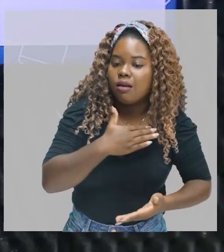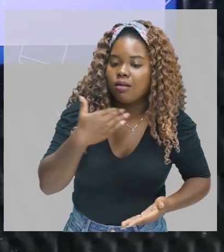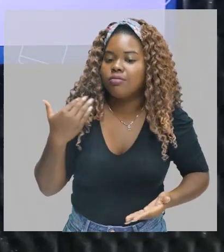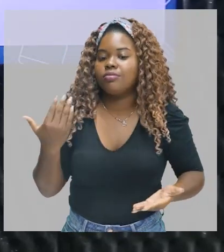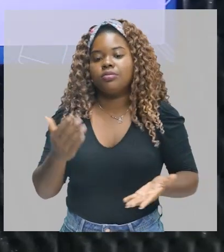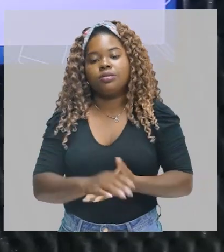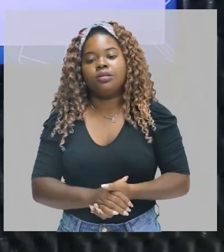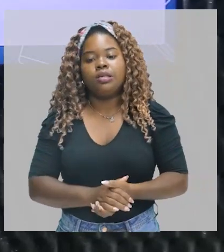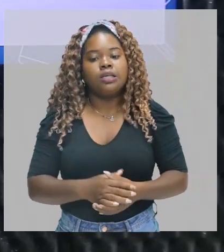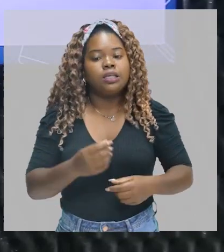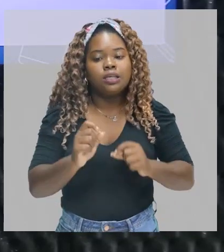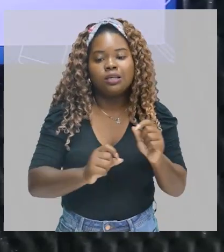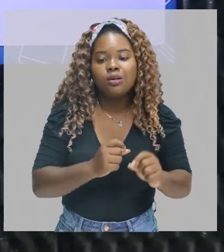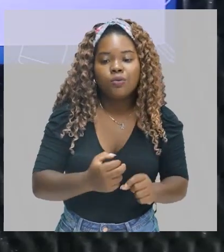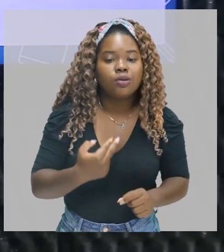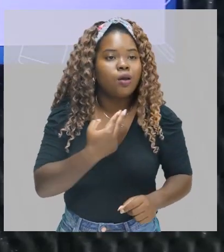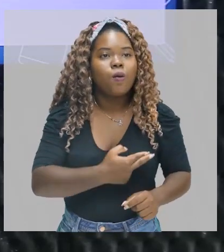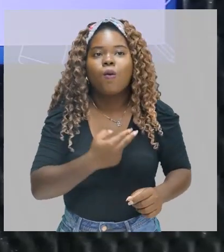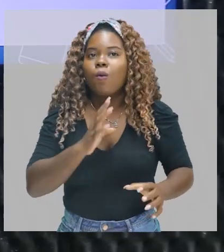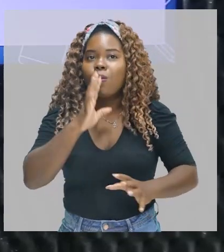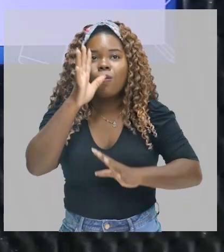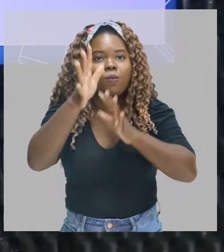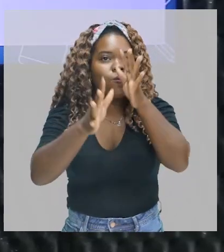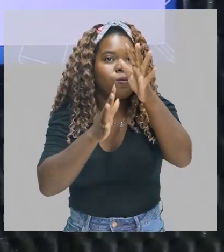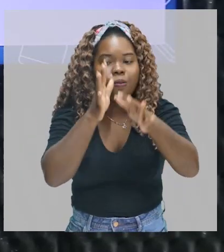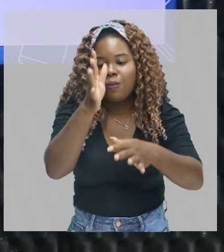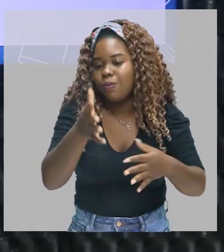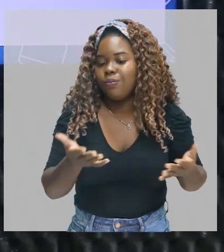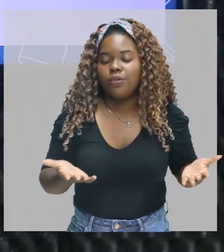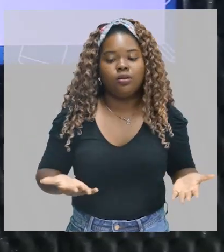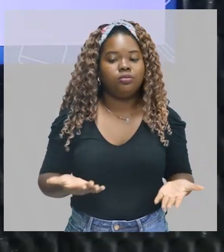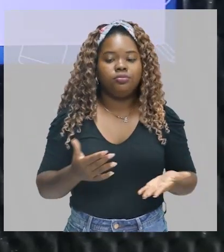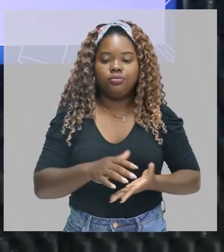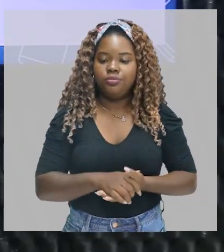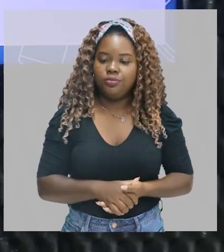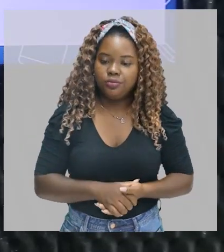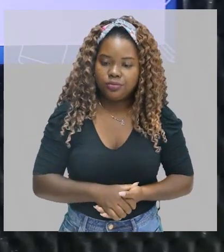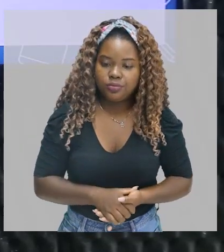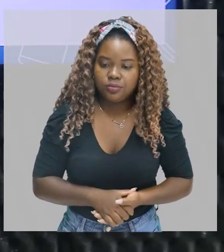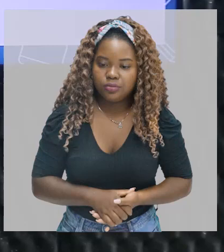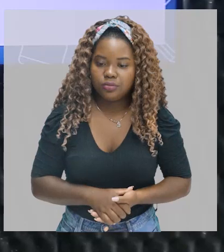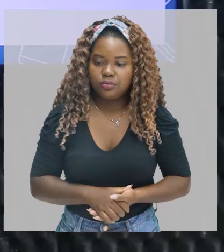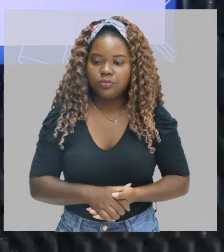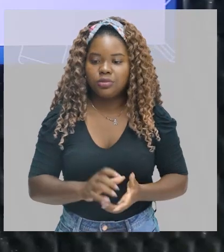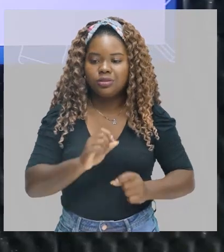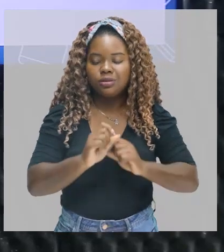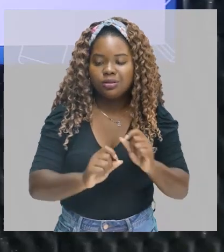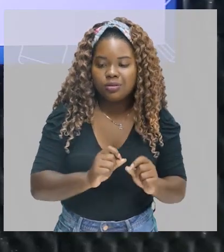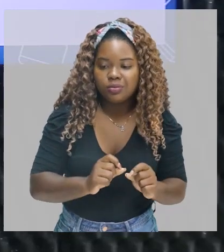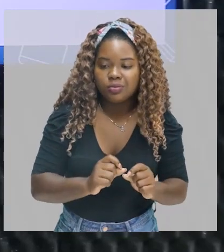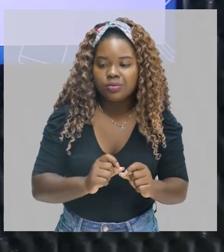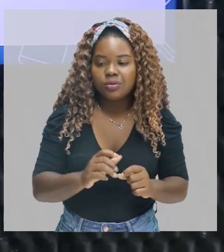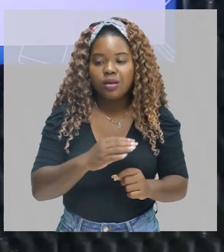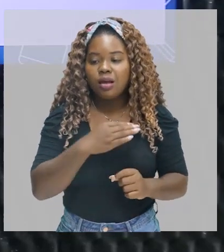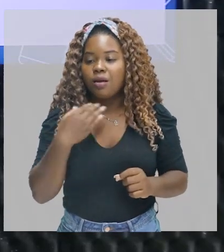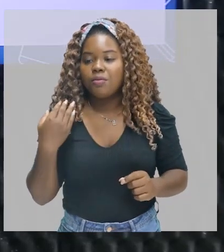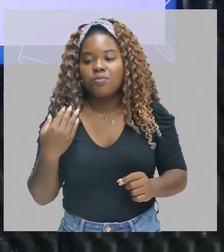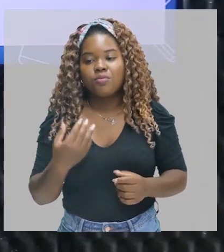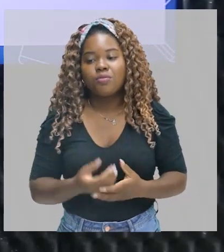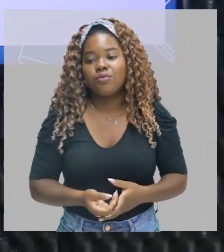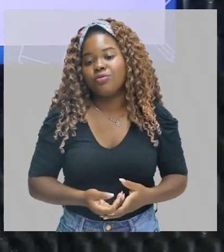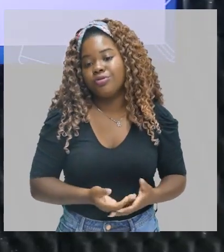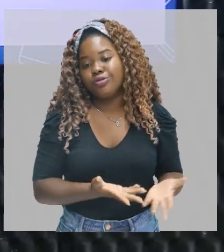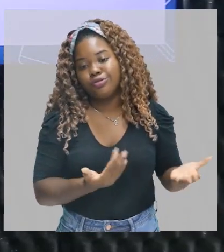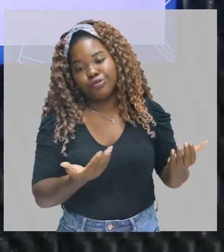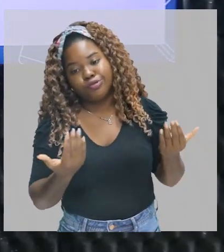ultra-romântica, marcada pelo mal do século, que era também a morte prematura dos